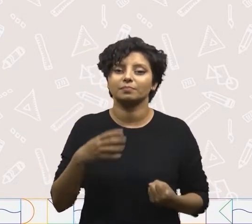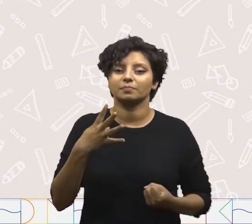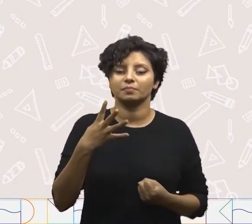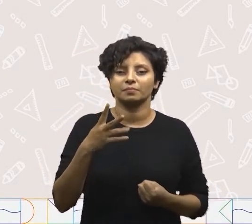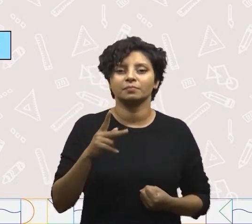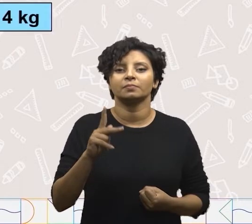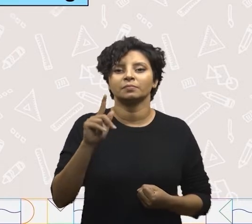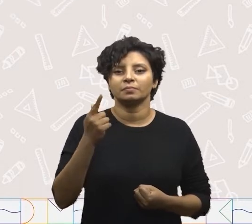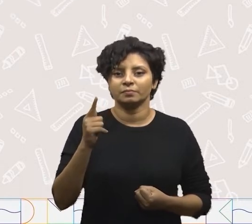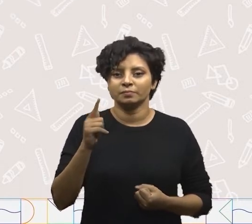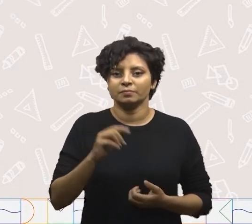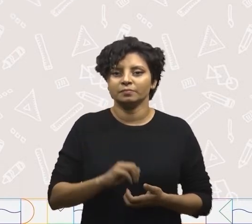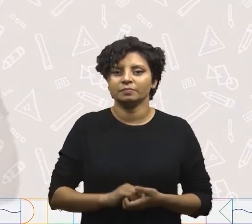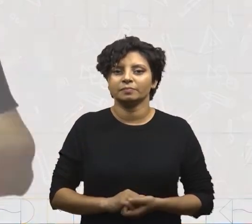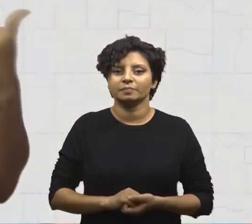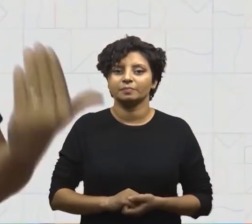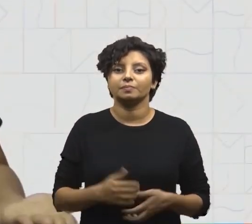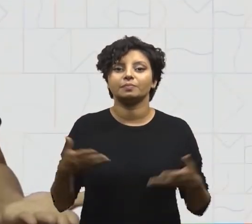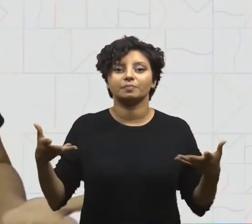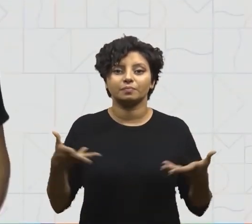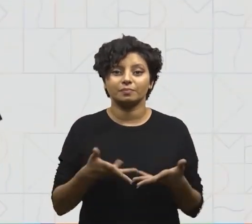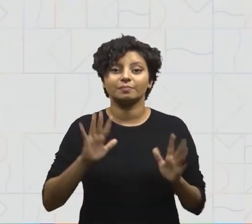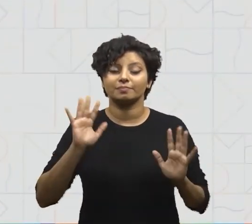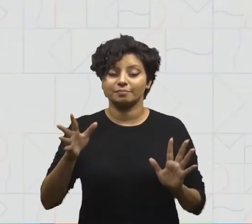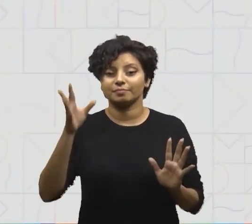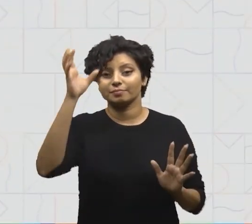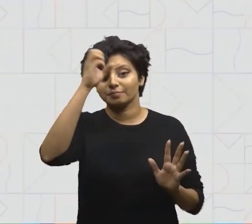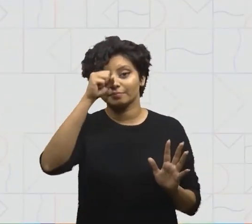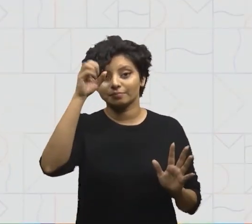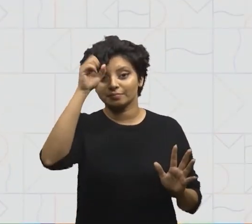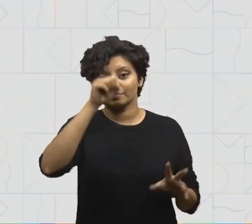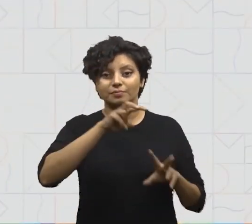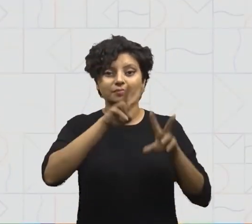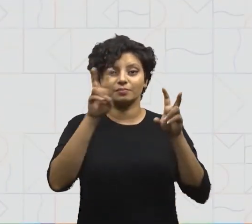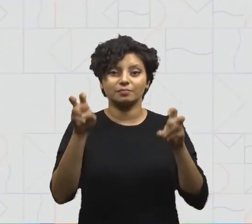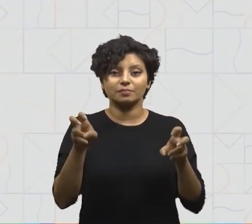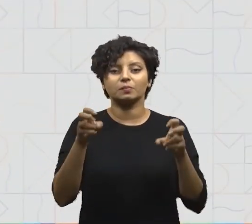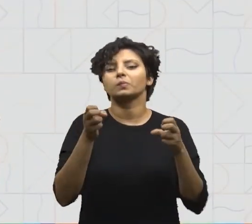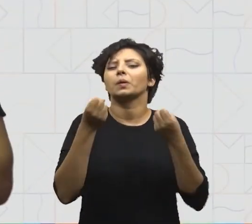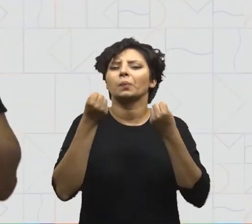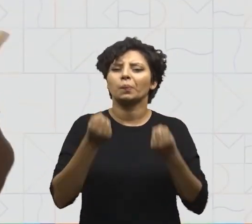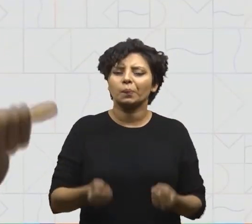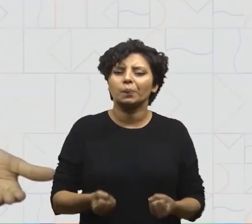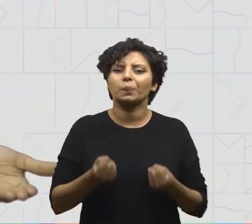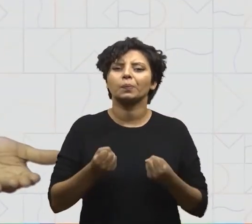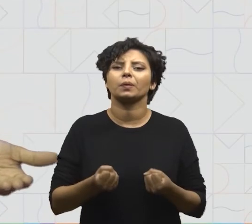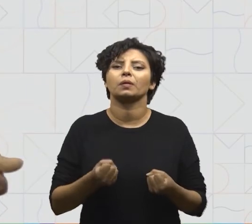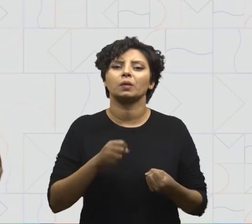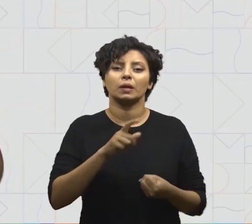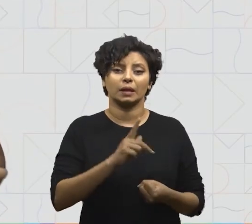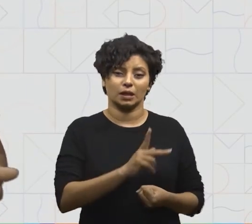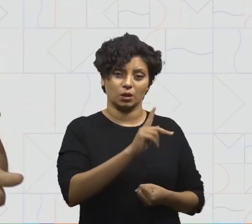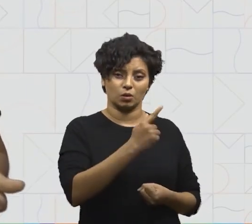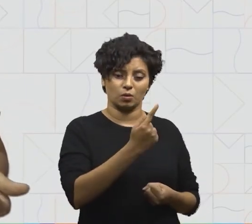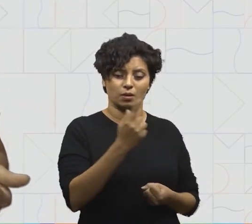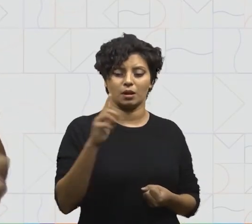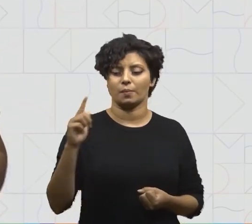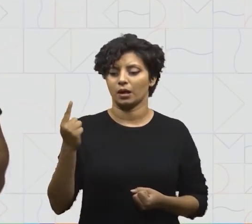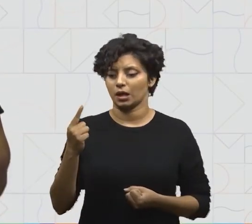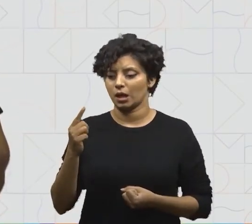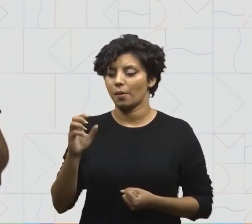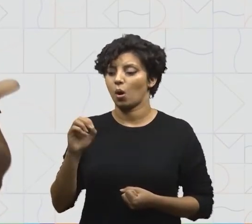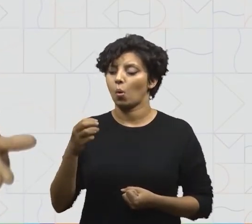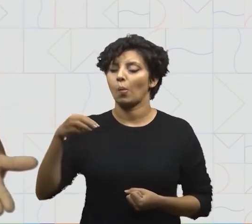4 quilos. Agora que já aprendemos sobre medida de massa, quilograma, o